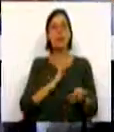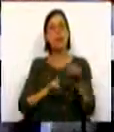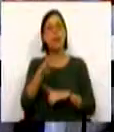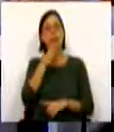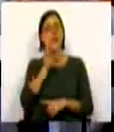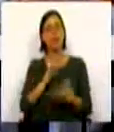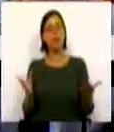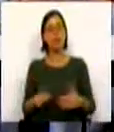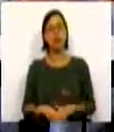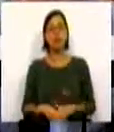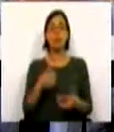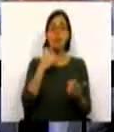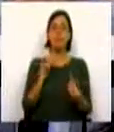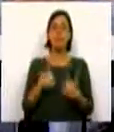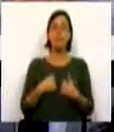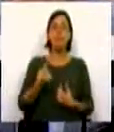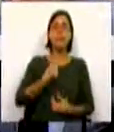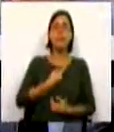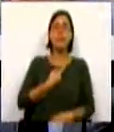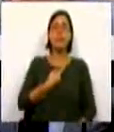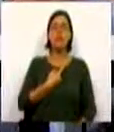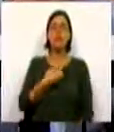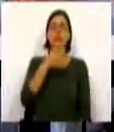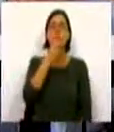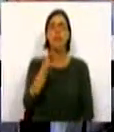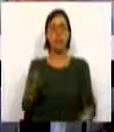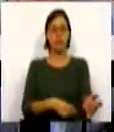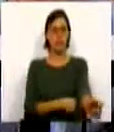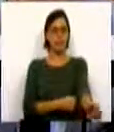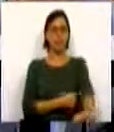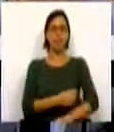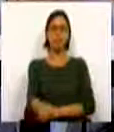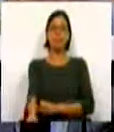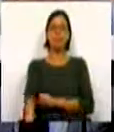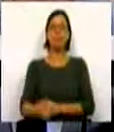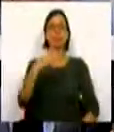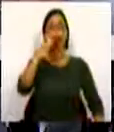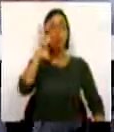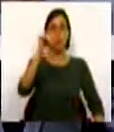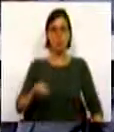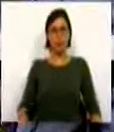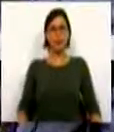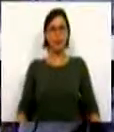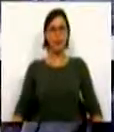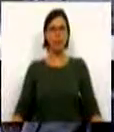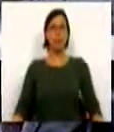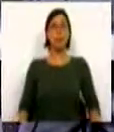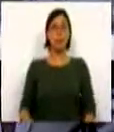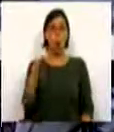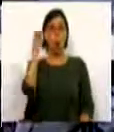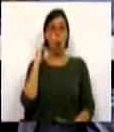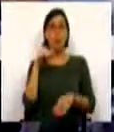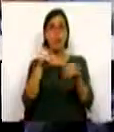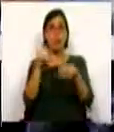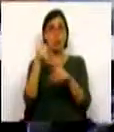Deputadas, não posso deixar de referir uma curiosidade. Foi ontem